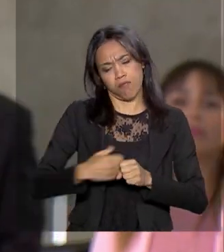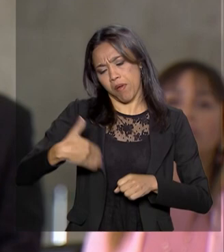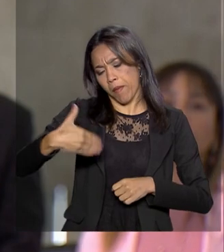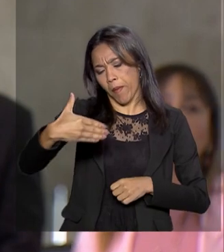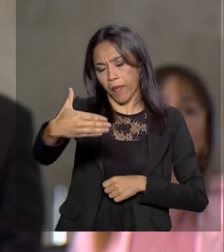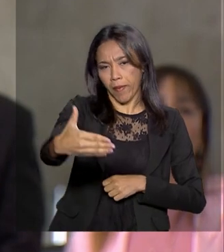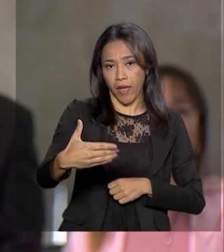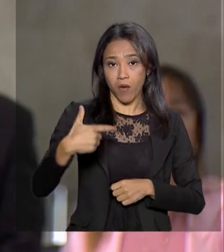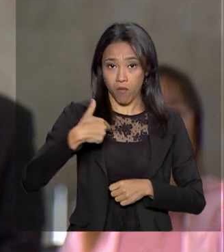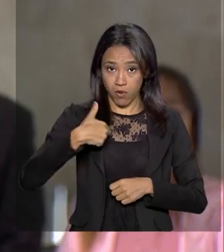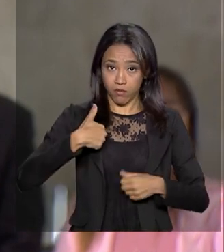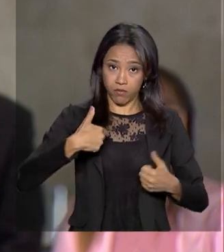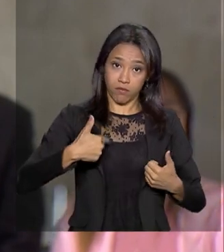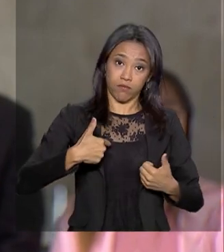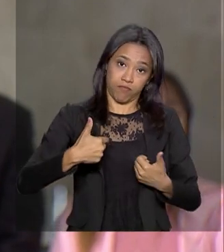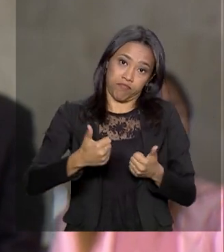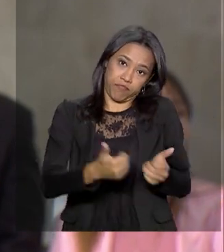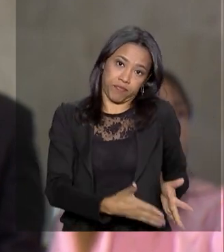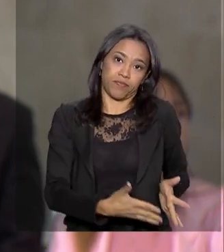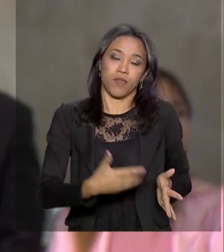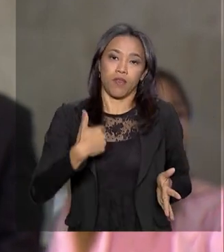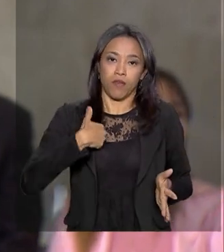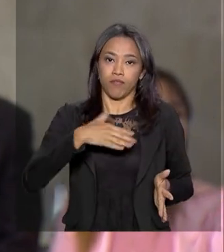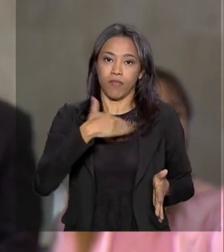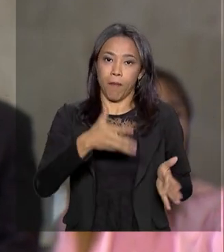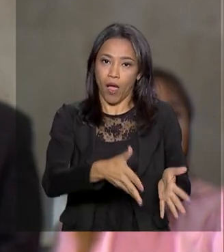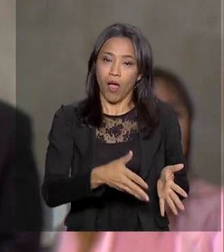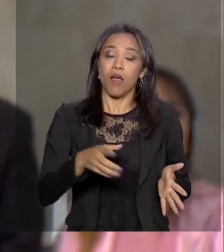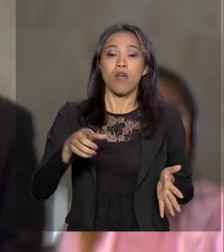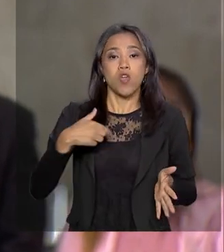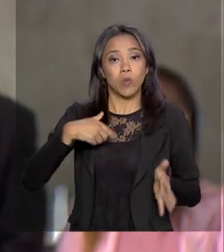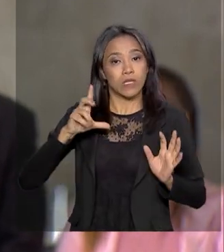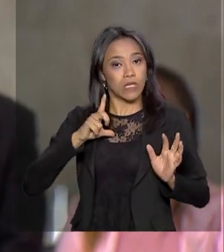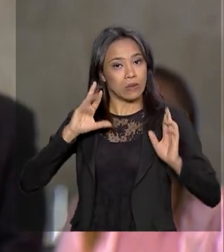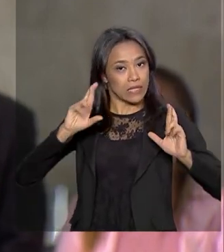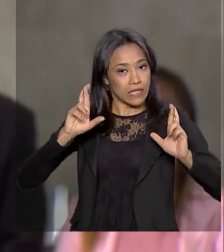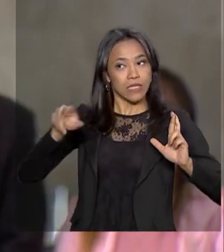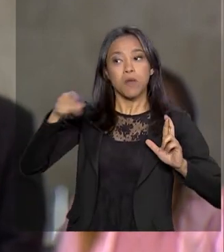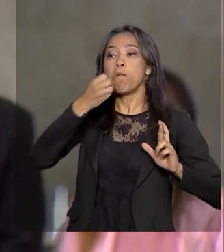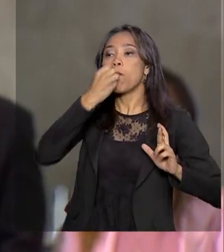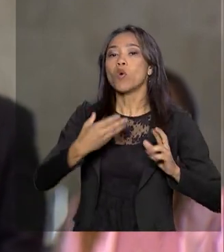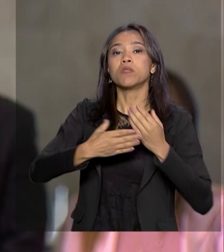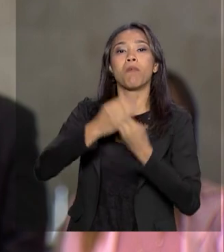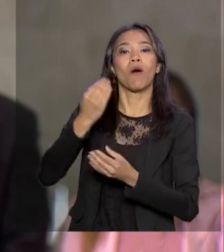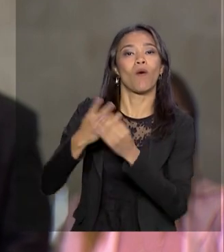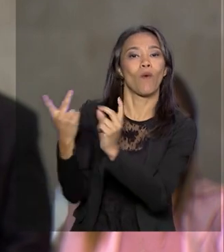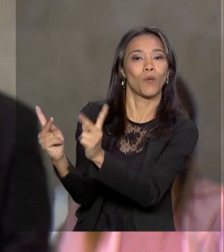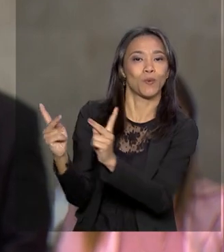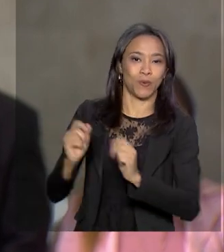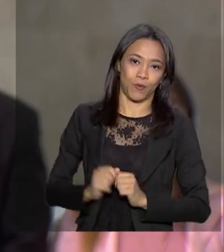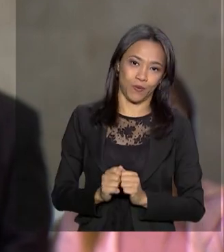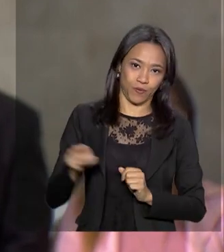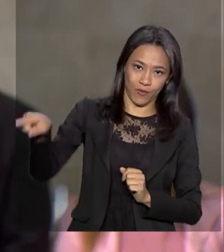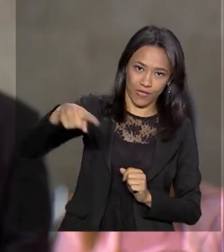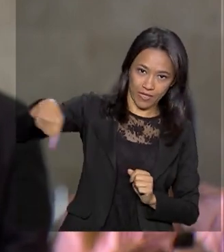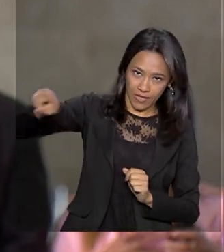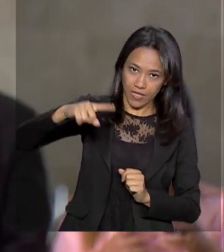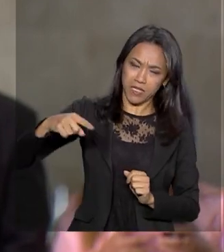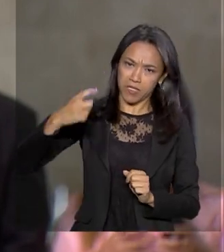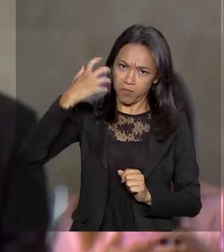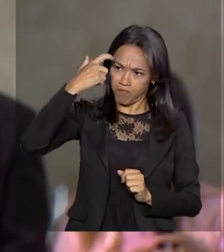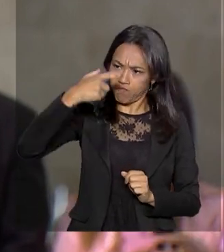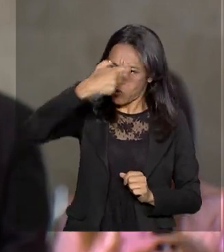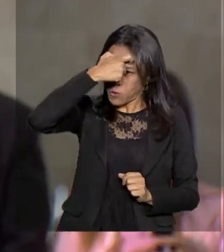essa terra, eu tenho certeza que ela estará em boas mãos de pessoas que têm esse senso de